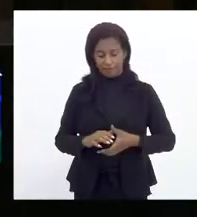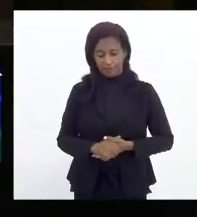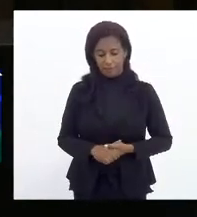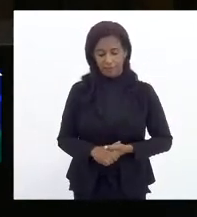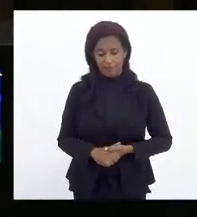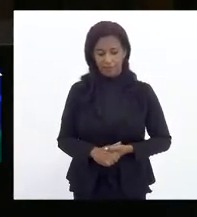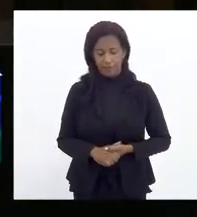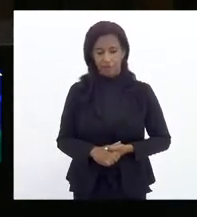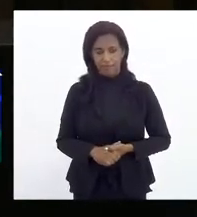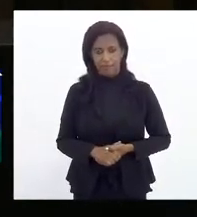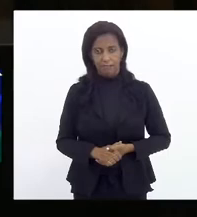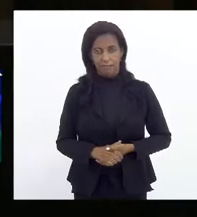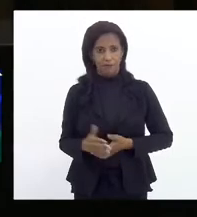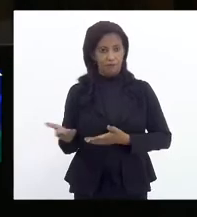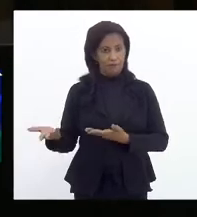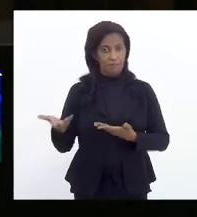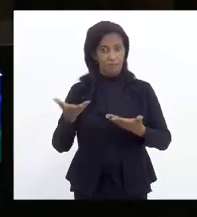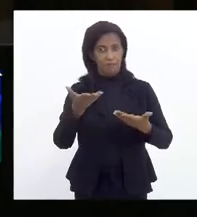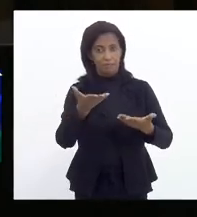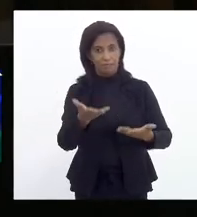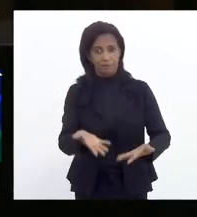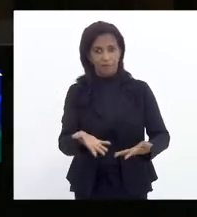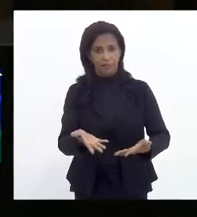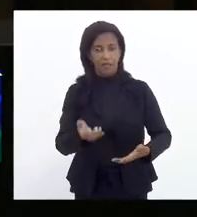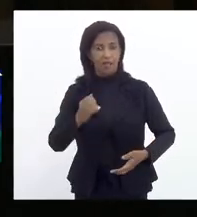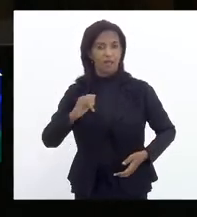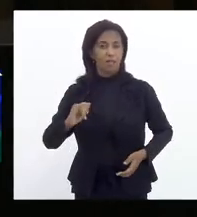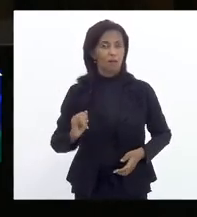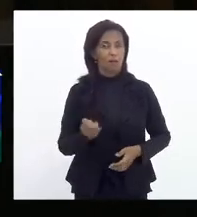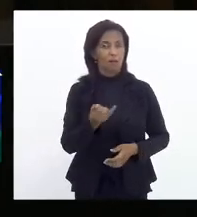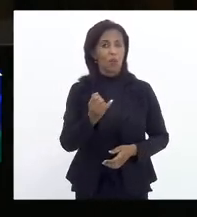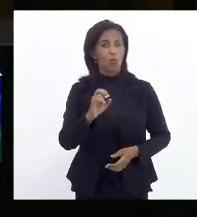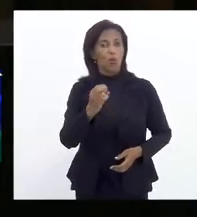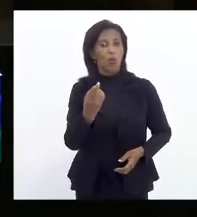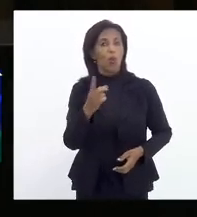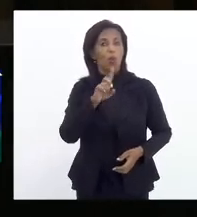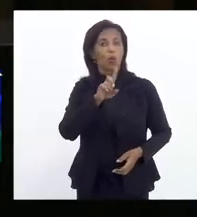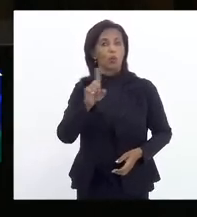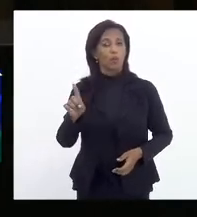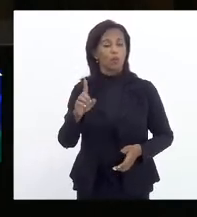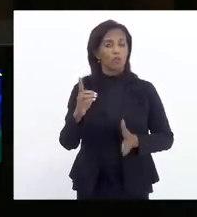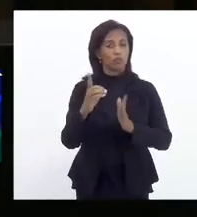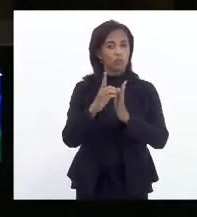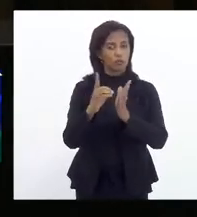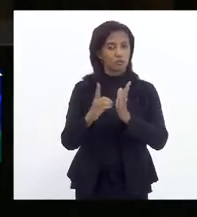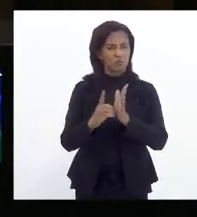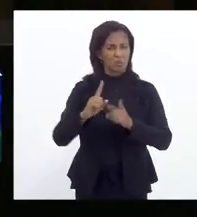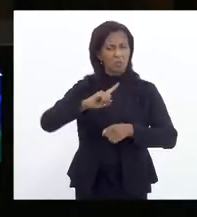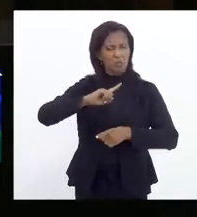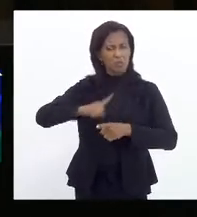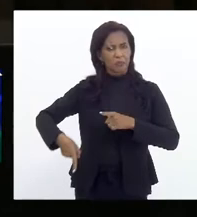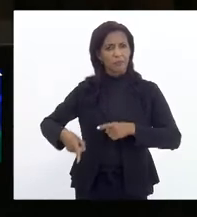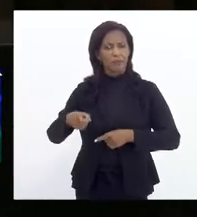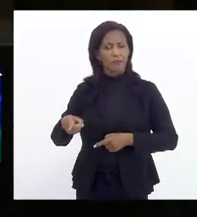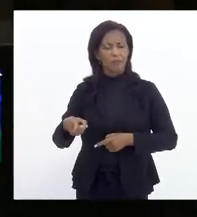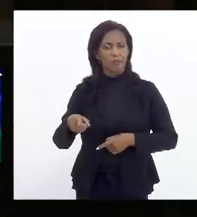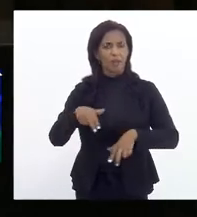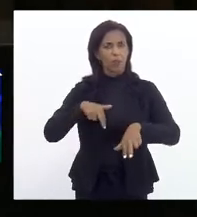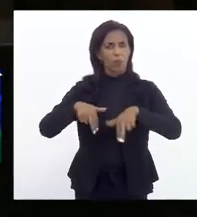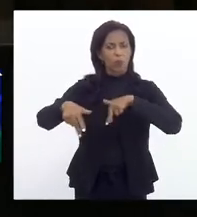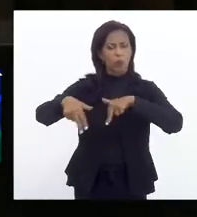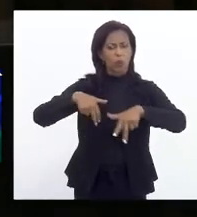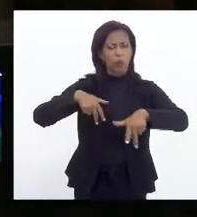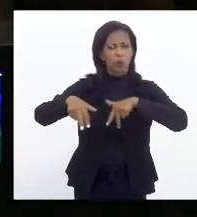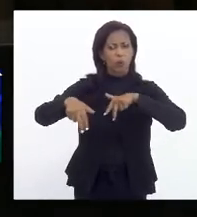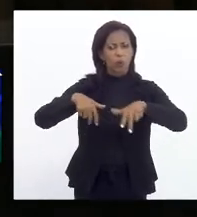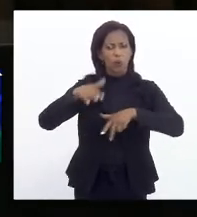A questão é a possibilidade ou não de um decreto municipal impedir a circulação